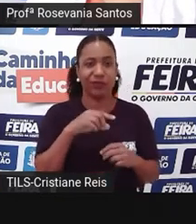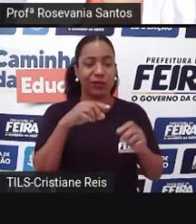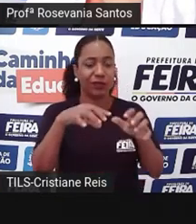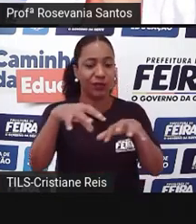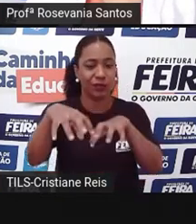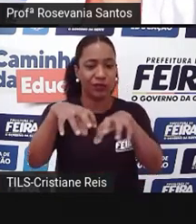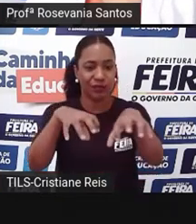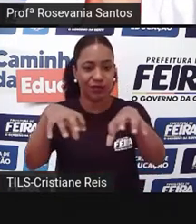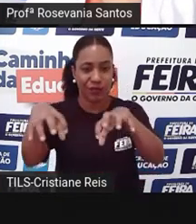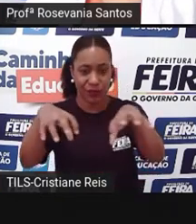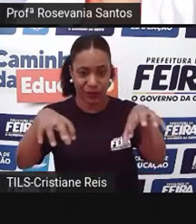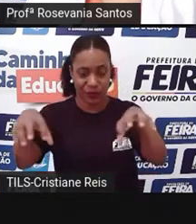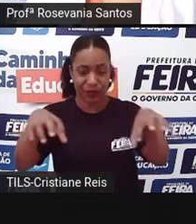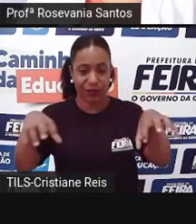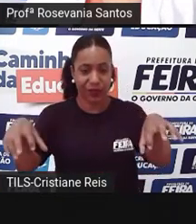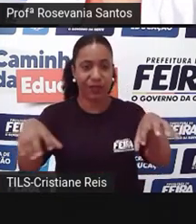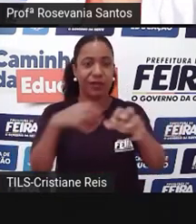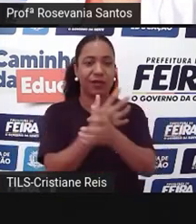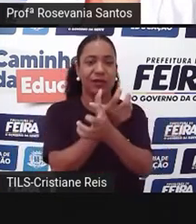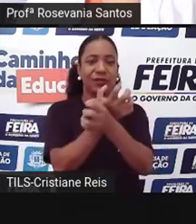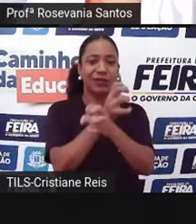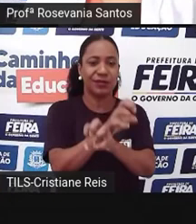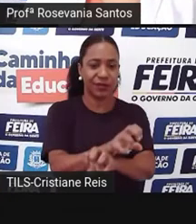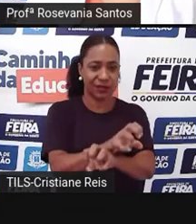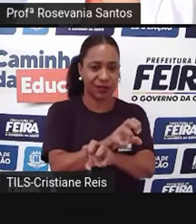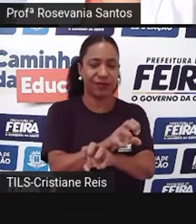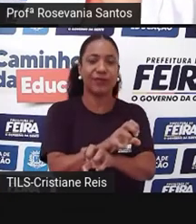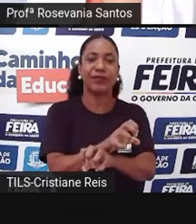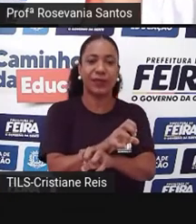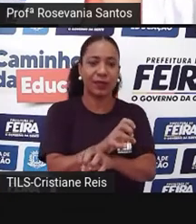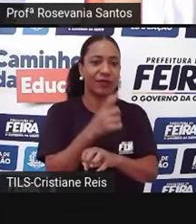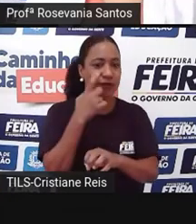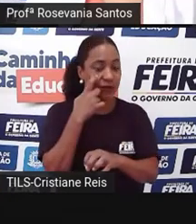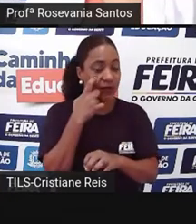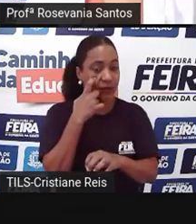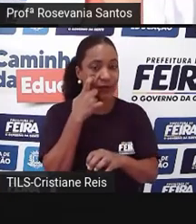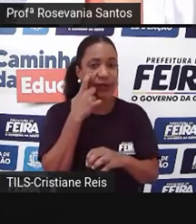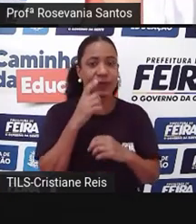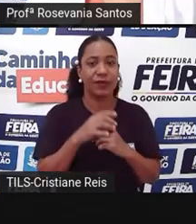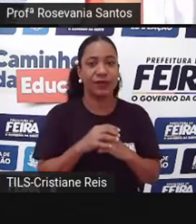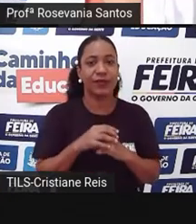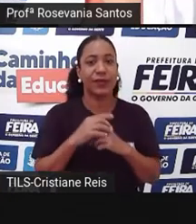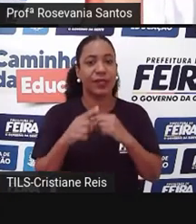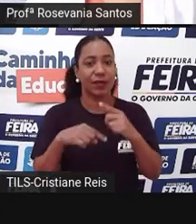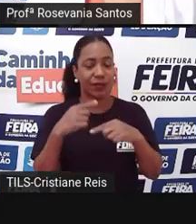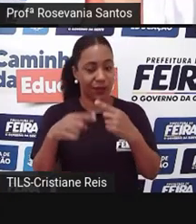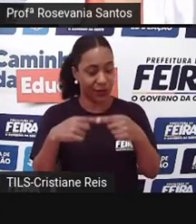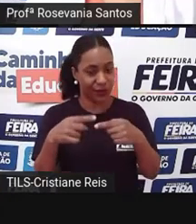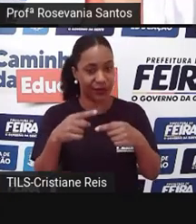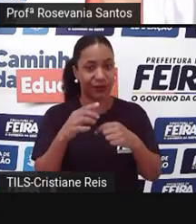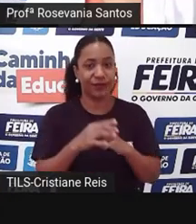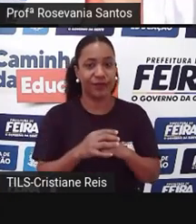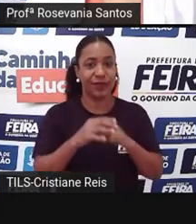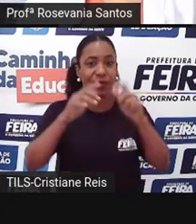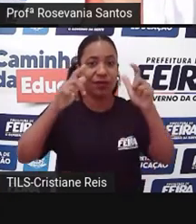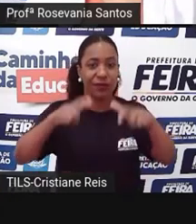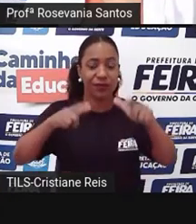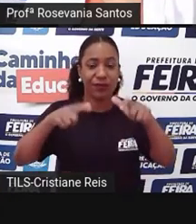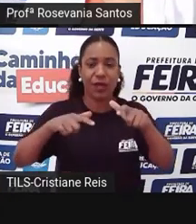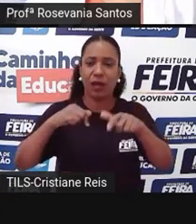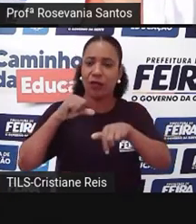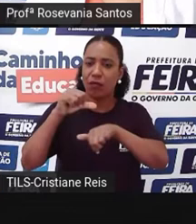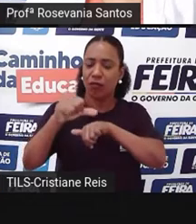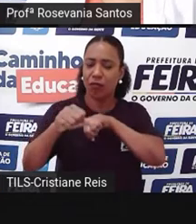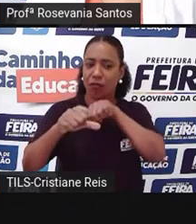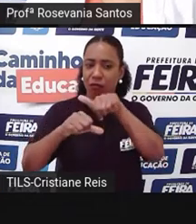embora esteja próximos os pontinhos, mas foi bem pontual, mas você vai ficar sempre no mesmo lugar, mas que ao longo do